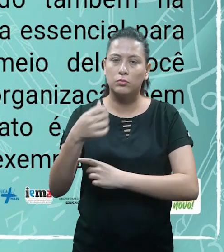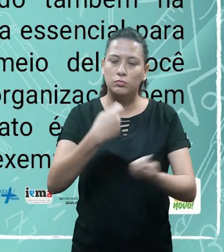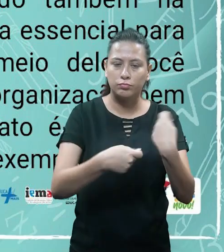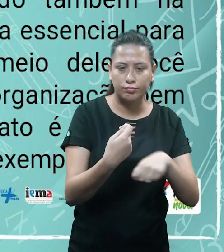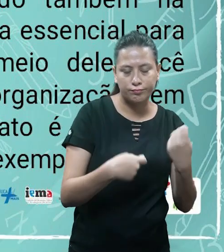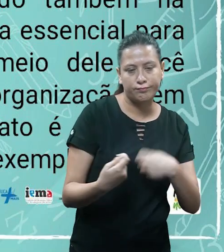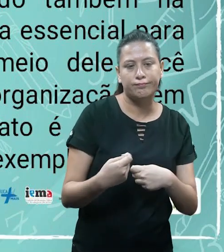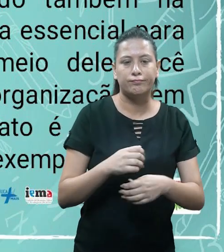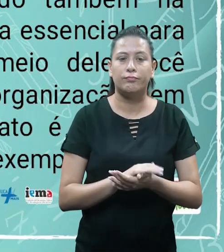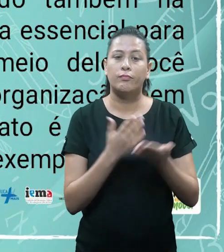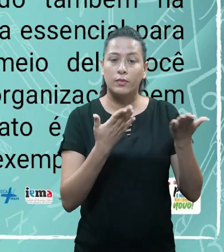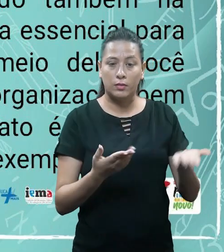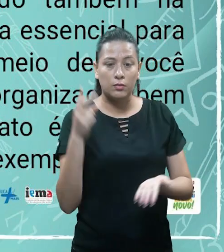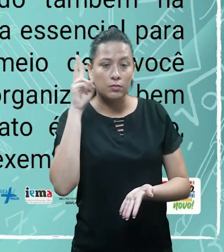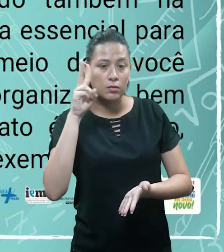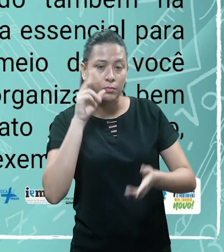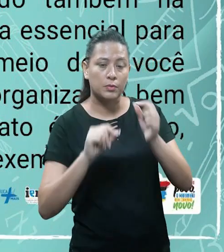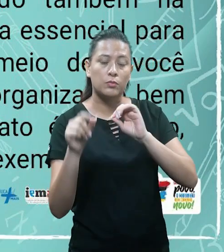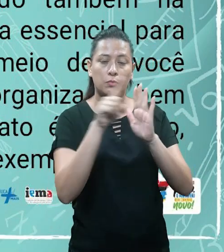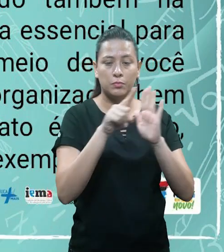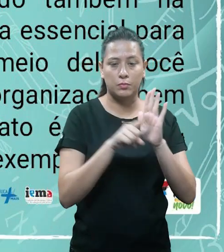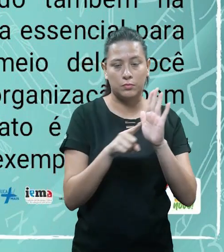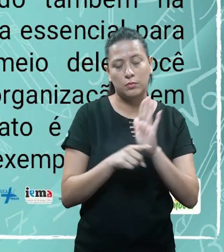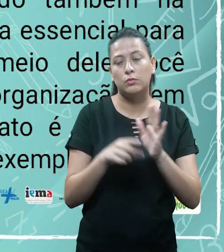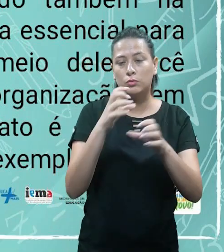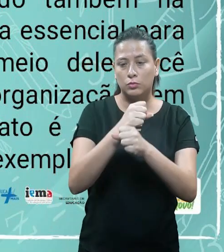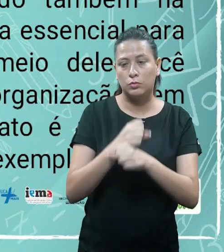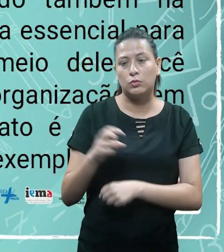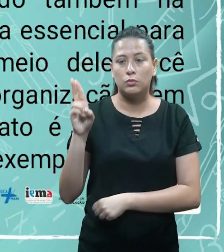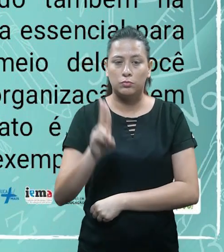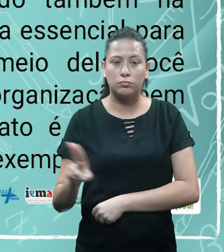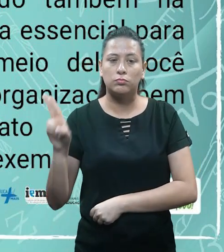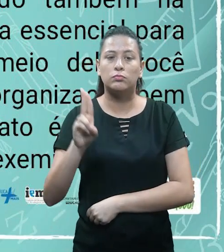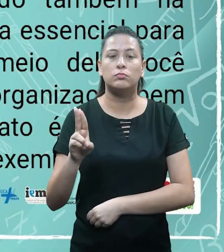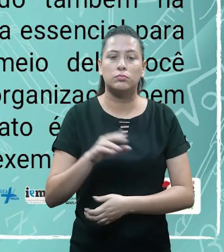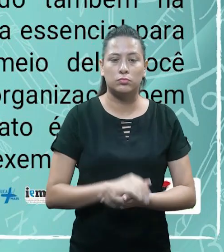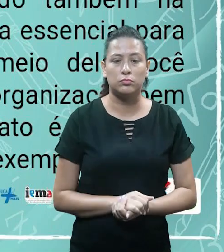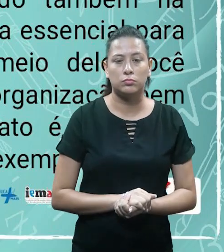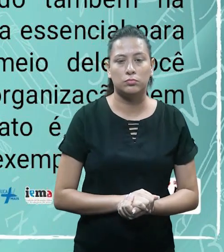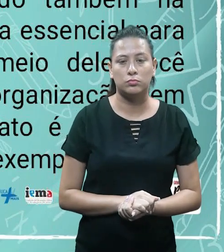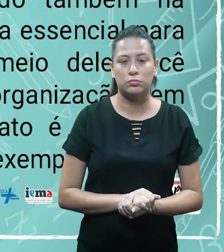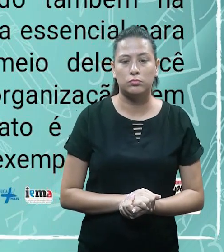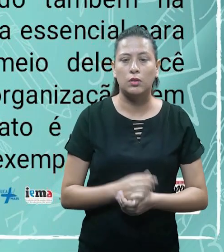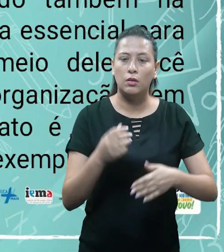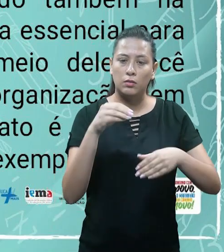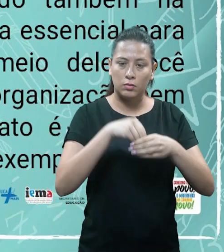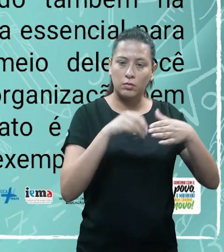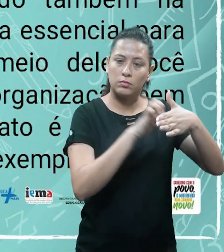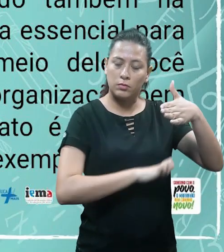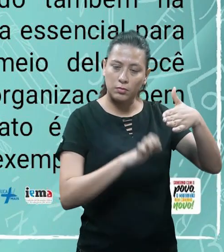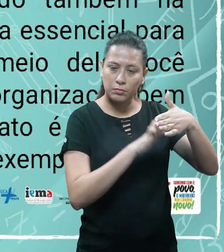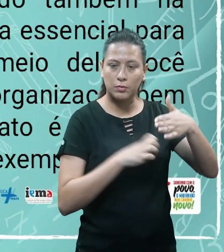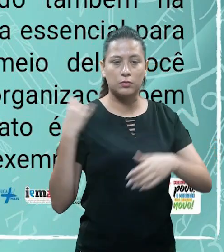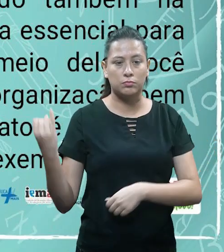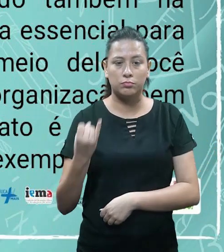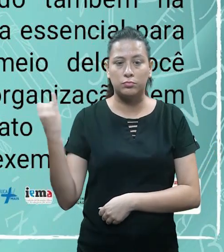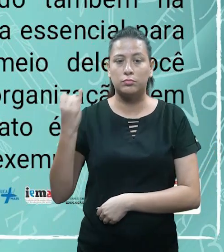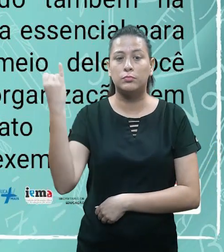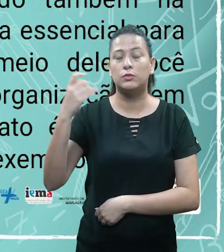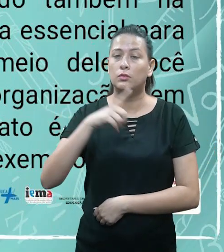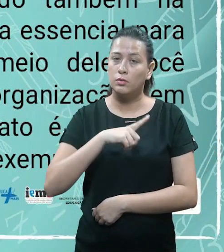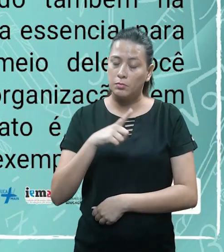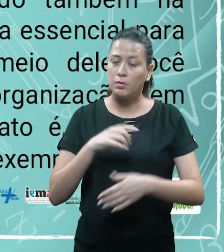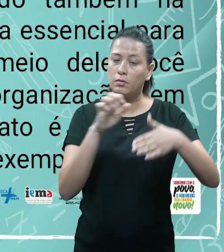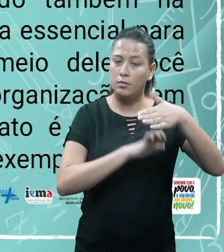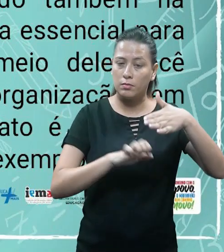Então lembrando o quê? O plano de contas é utilizado também na elaboração de orçamento empresarial, ferramenta essencial para